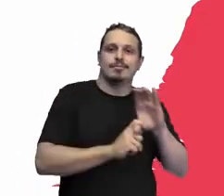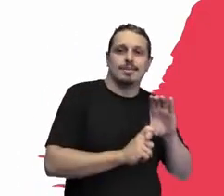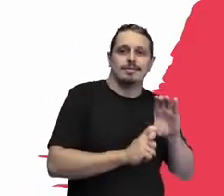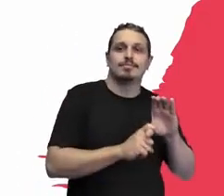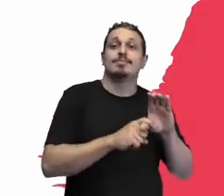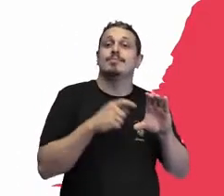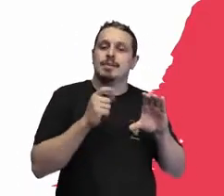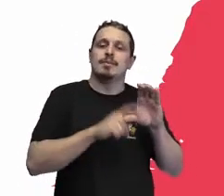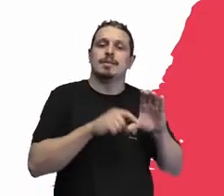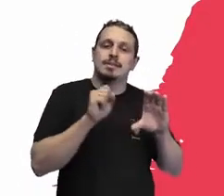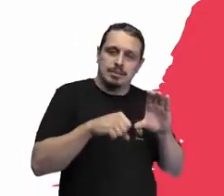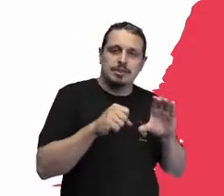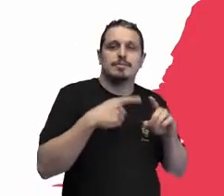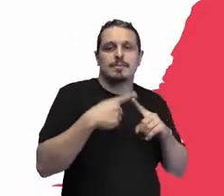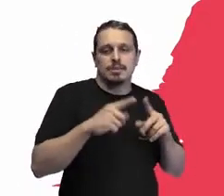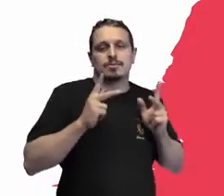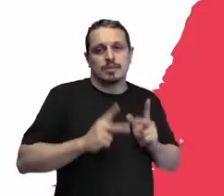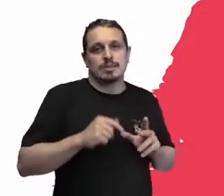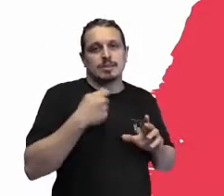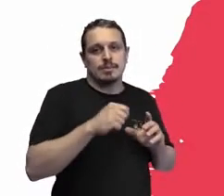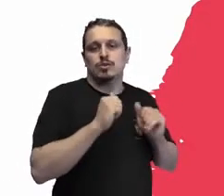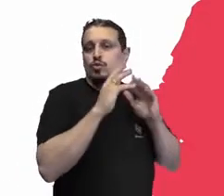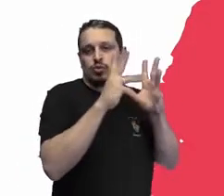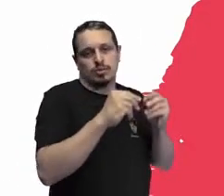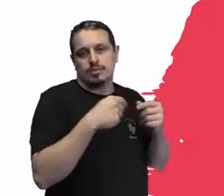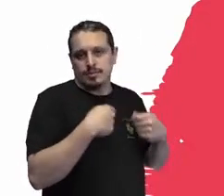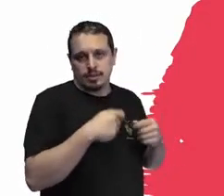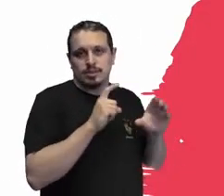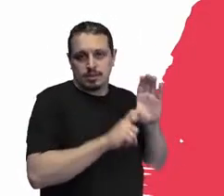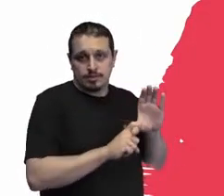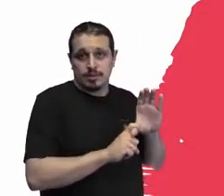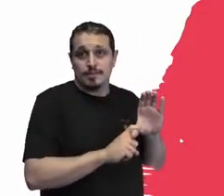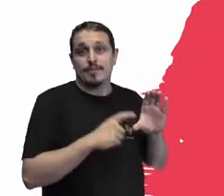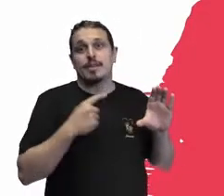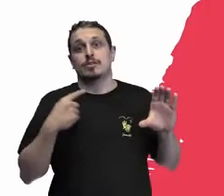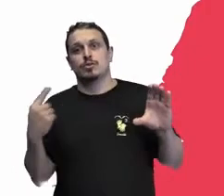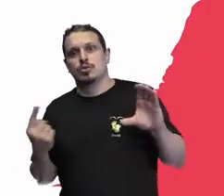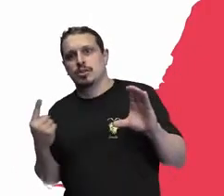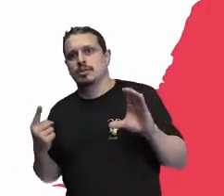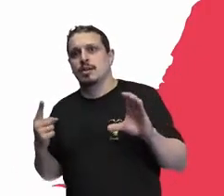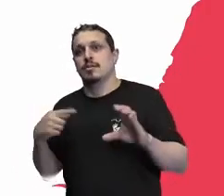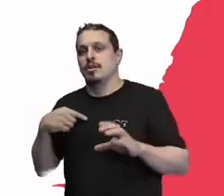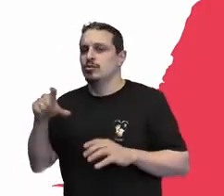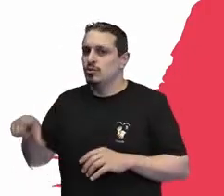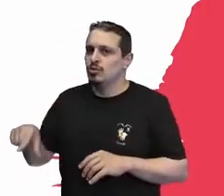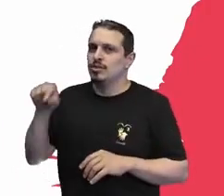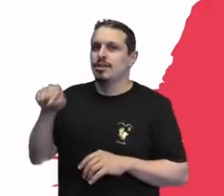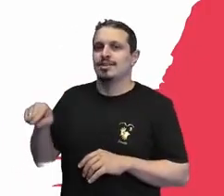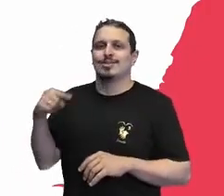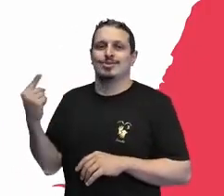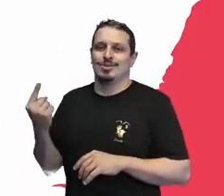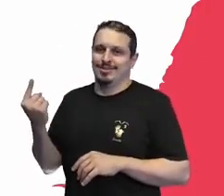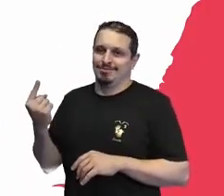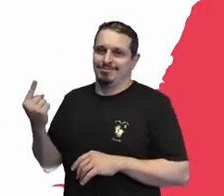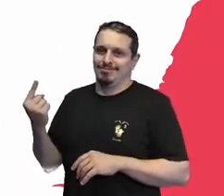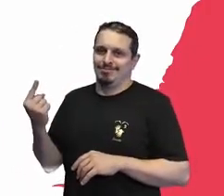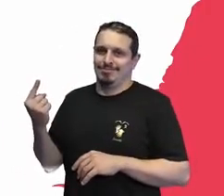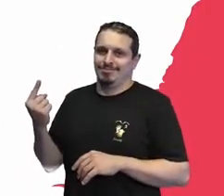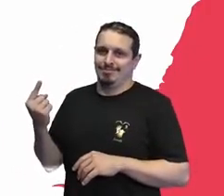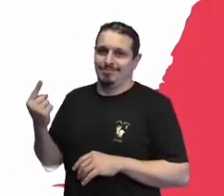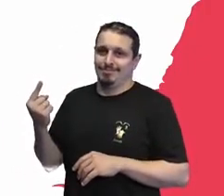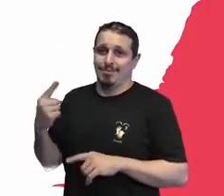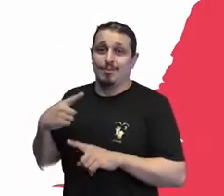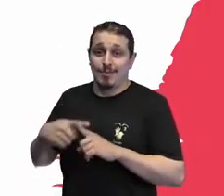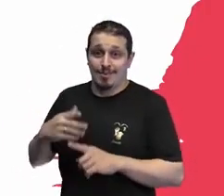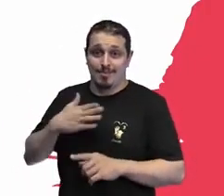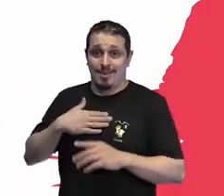autonomia é a capacidade de poder escolher. Então, começa daí, você não, a casa não deveria